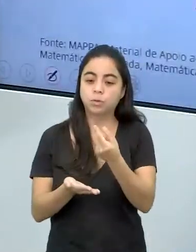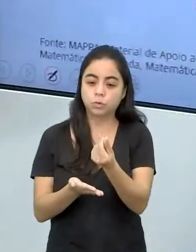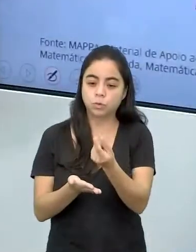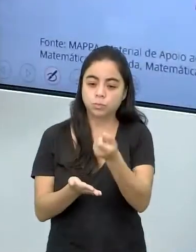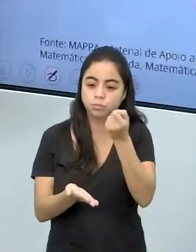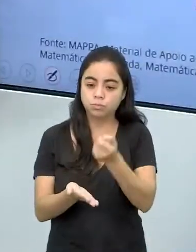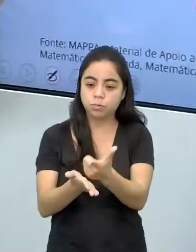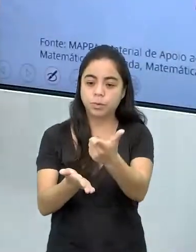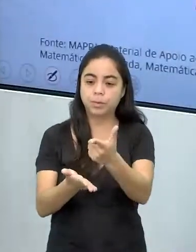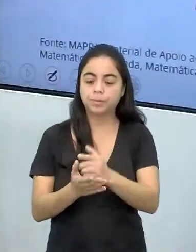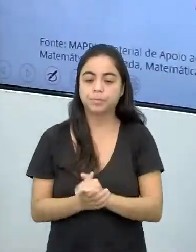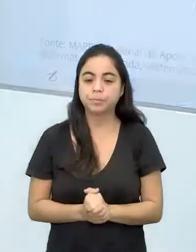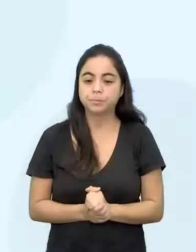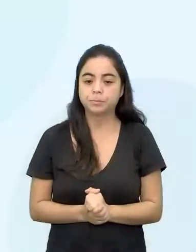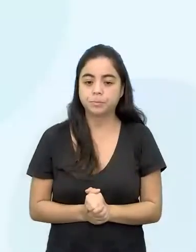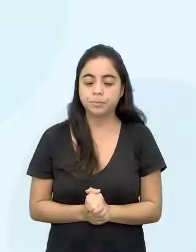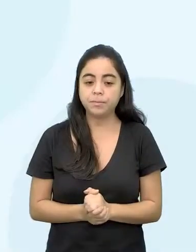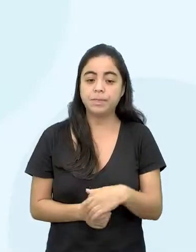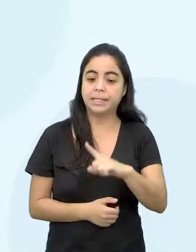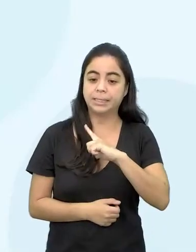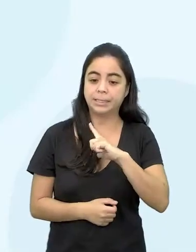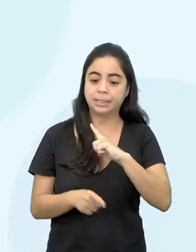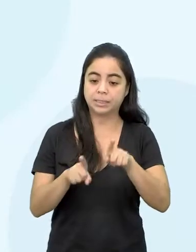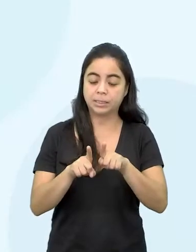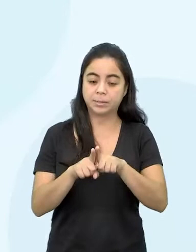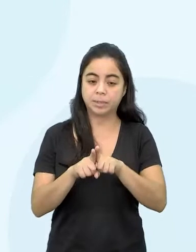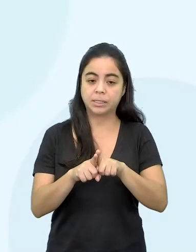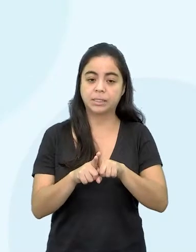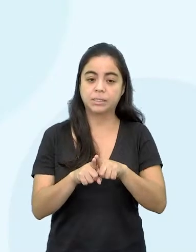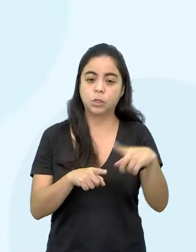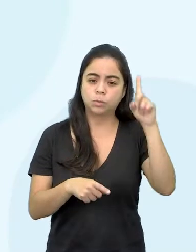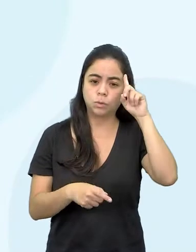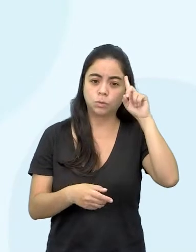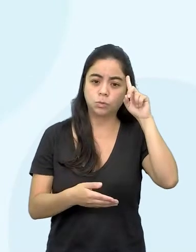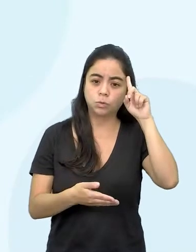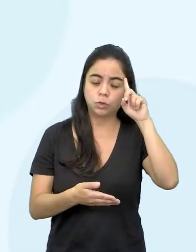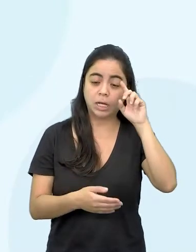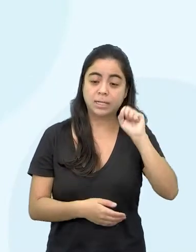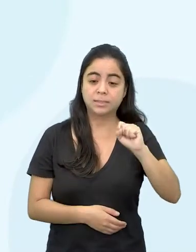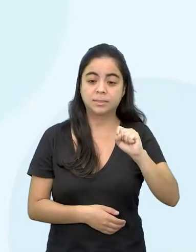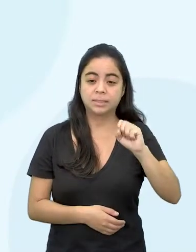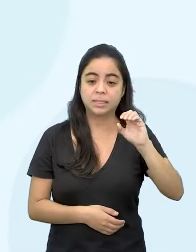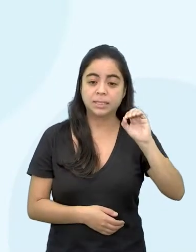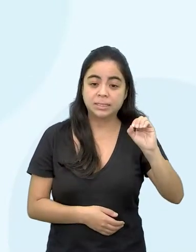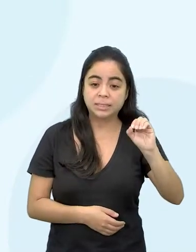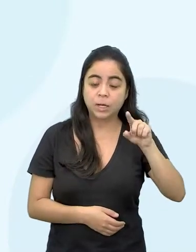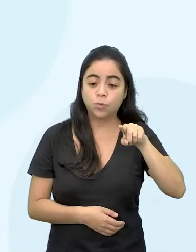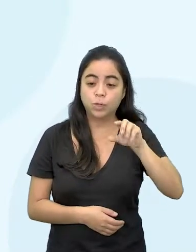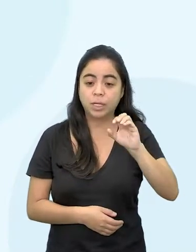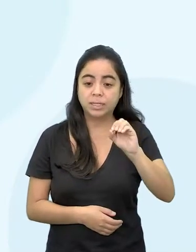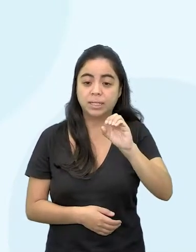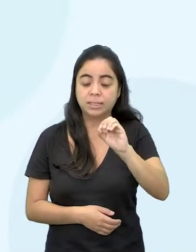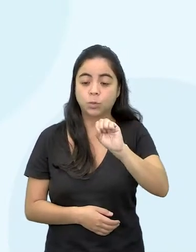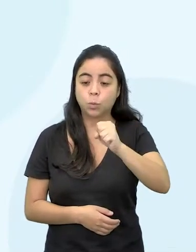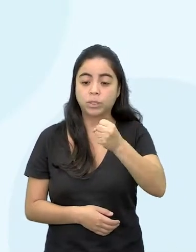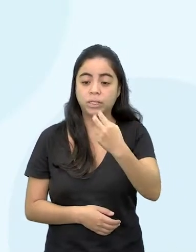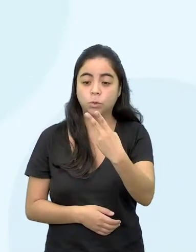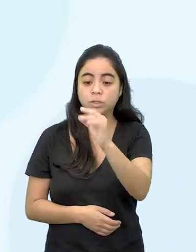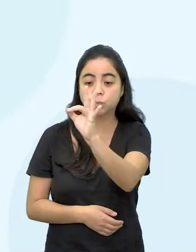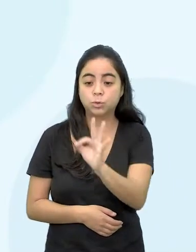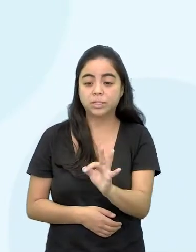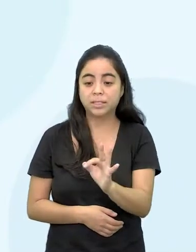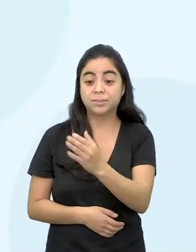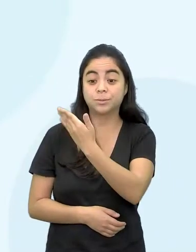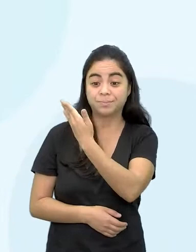financeiras, a gente tem o diário, o diário de 0,082%.